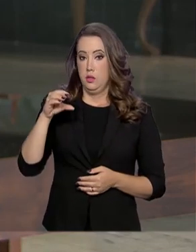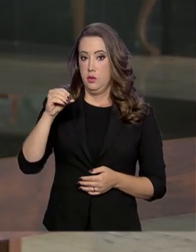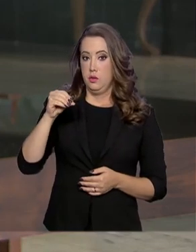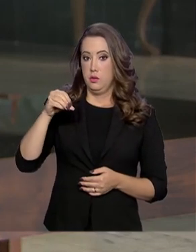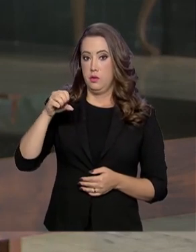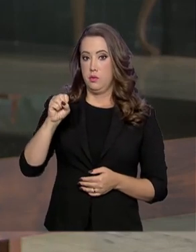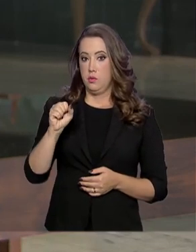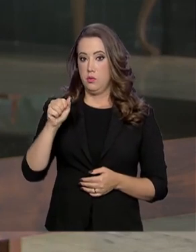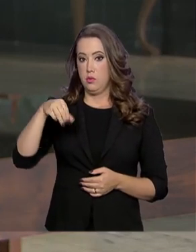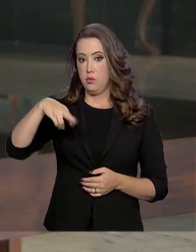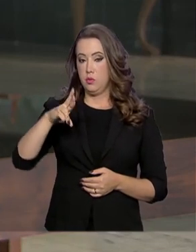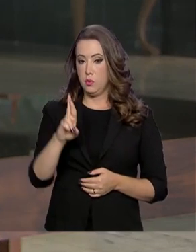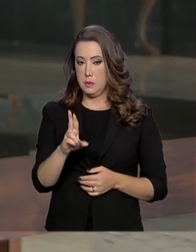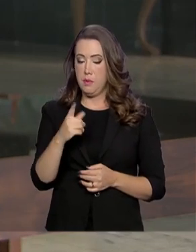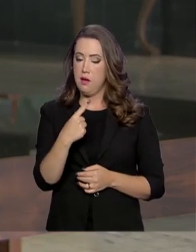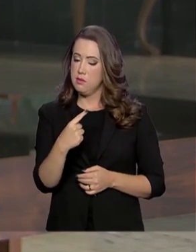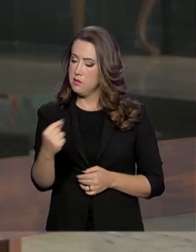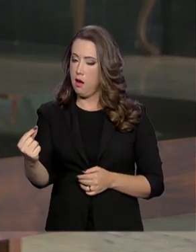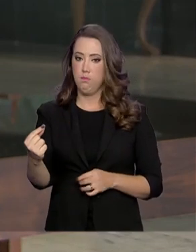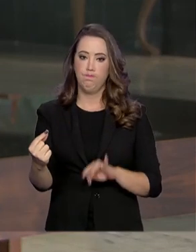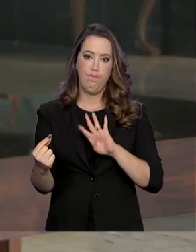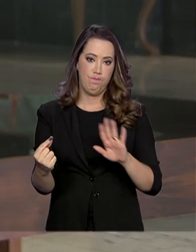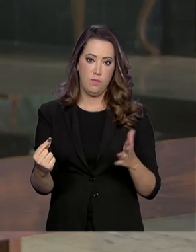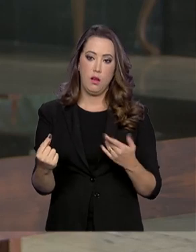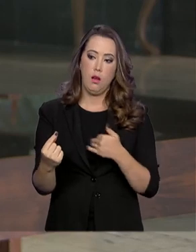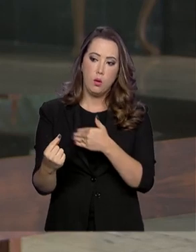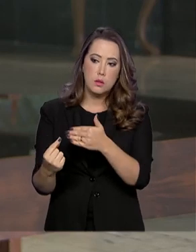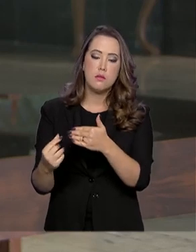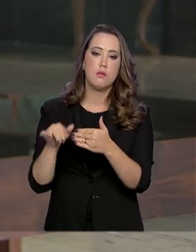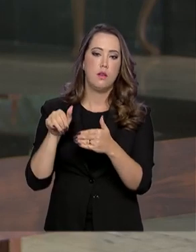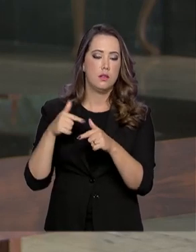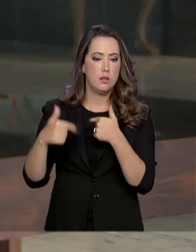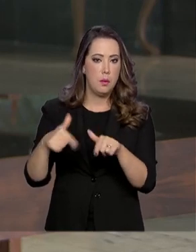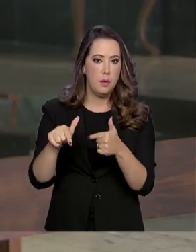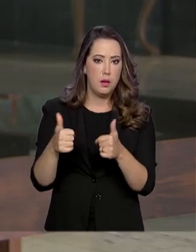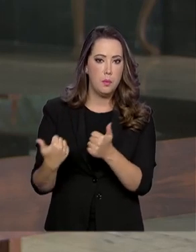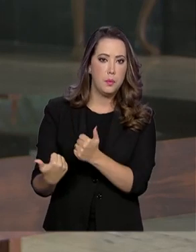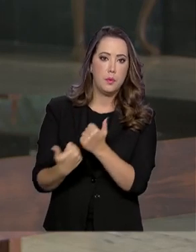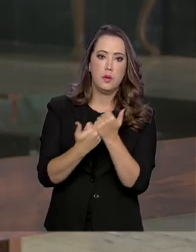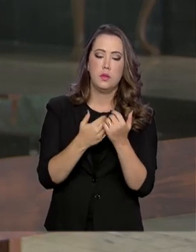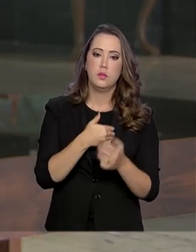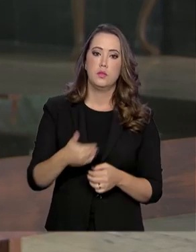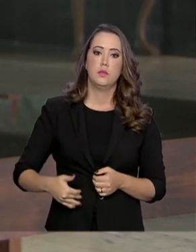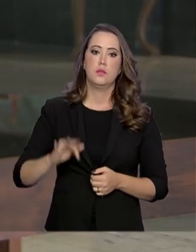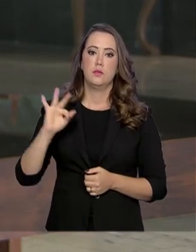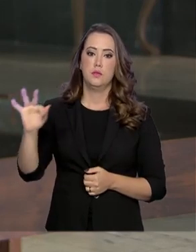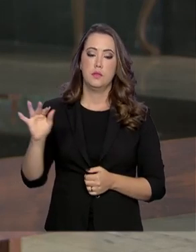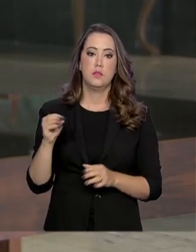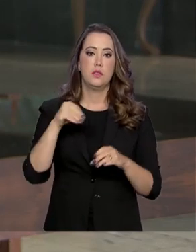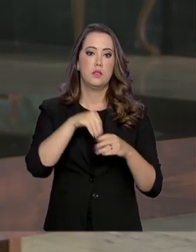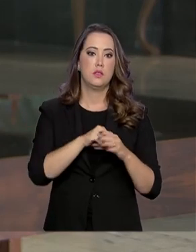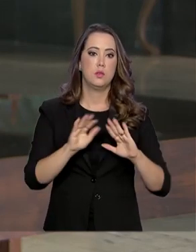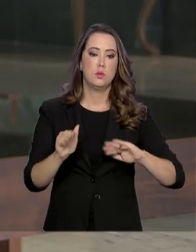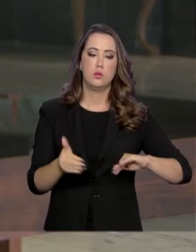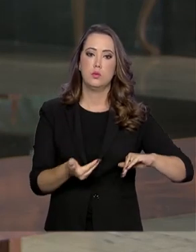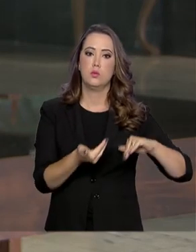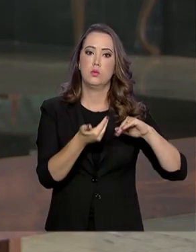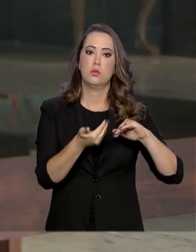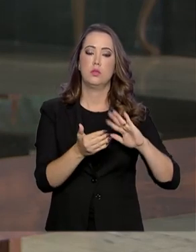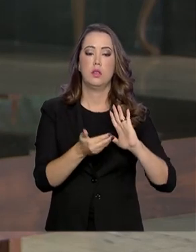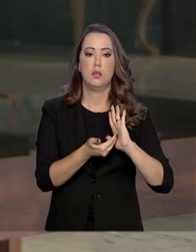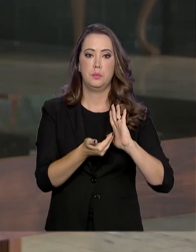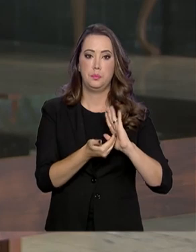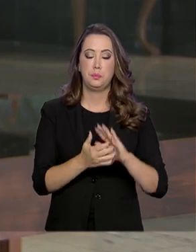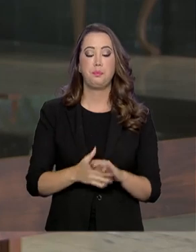Bolsonaro agradeceu pelo trabalho dele e disse que ele agora segue com os trabalhos, ajudando os trabalhos do governo federal, no Congresso Nacional, na Câmara